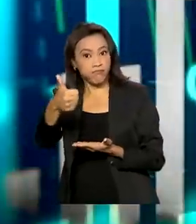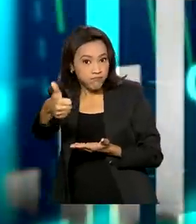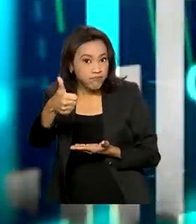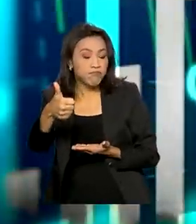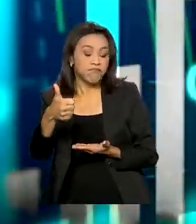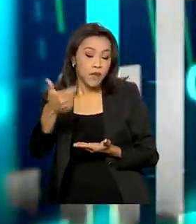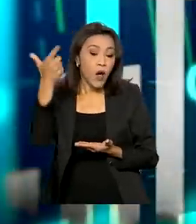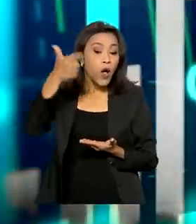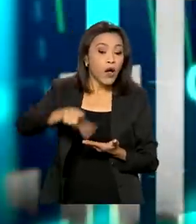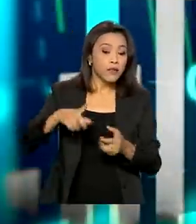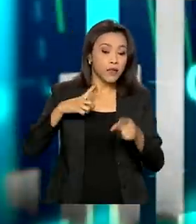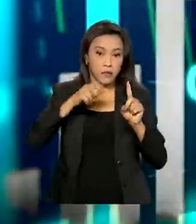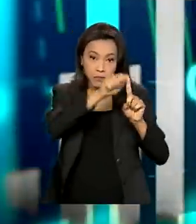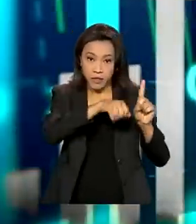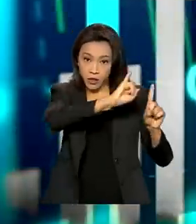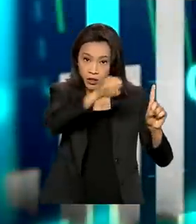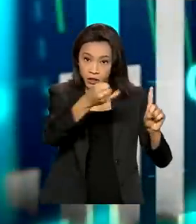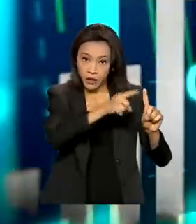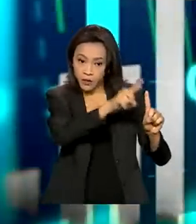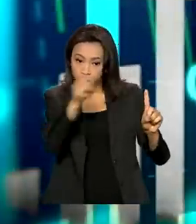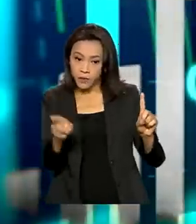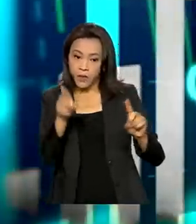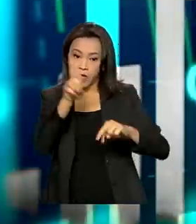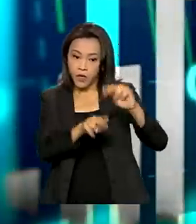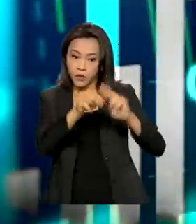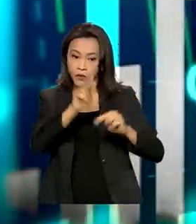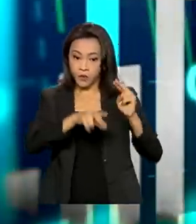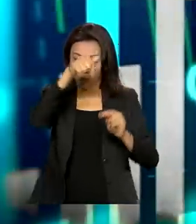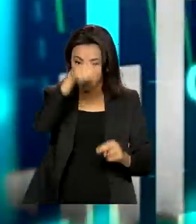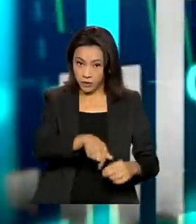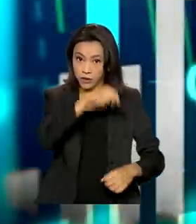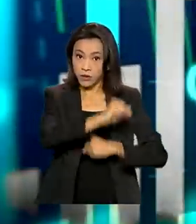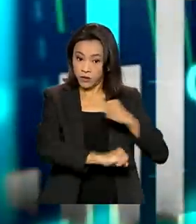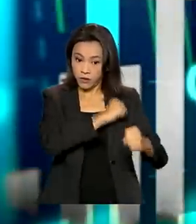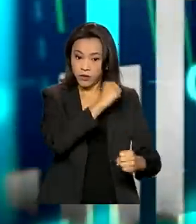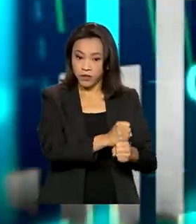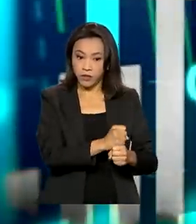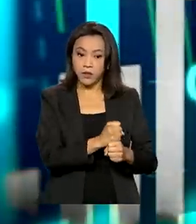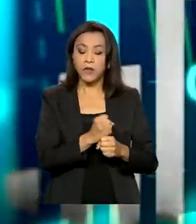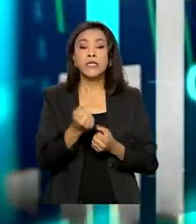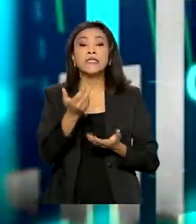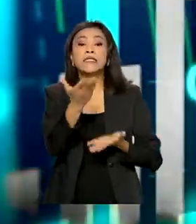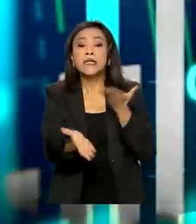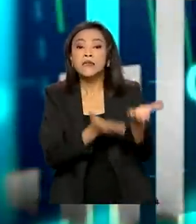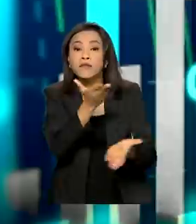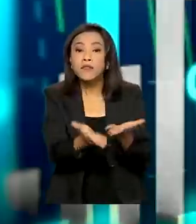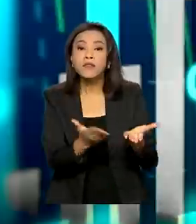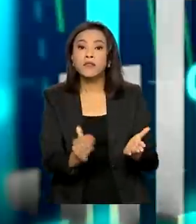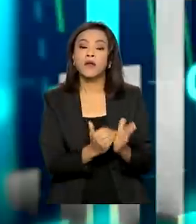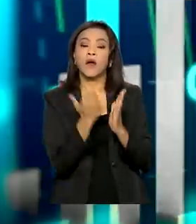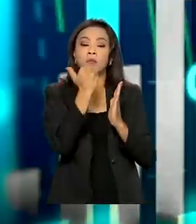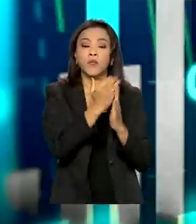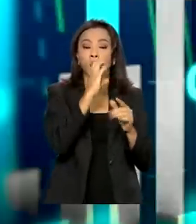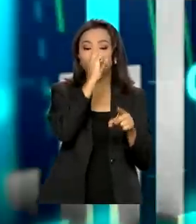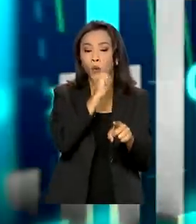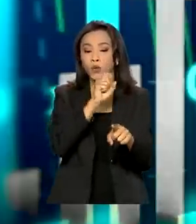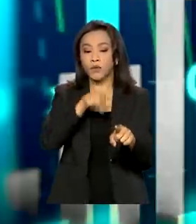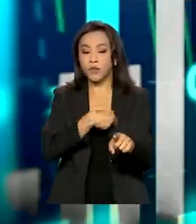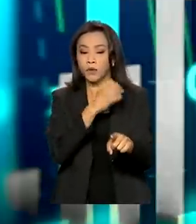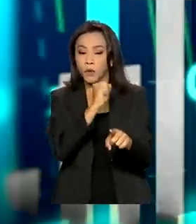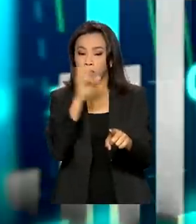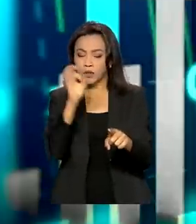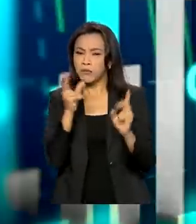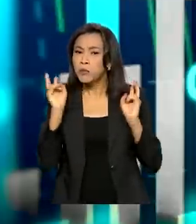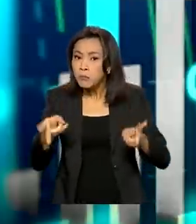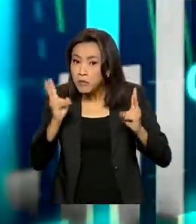o que nós temos? De janeiro a junho deste ano de 2022, o setor de serviços cresceu 8,8% comparado com o mesmo período do ano